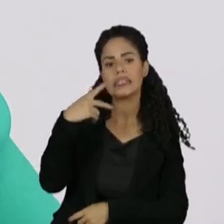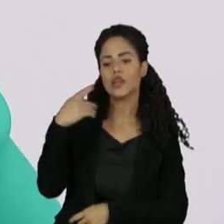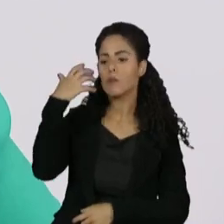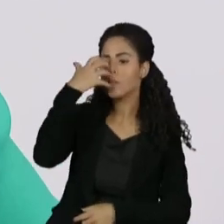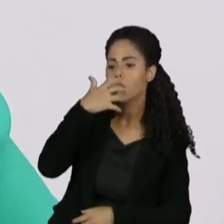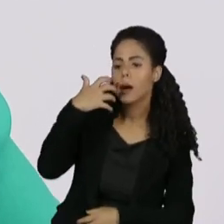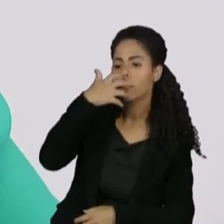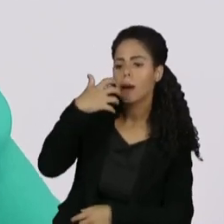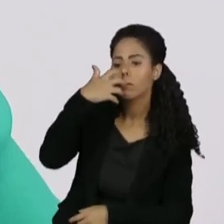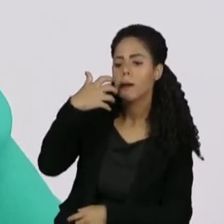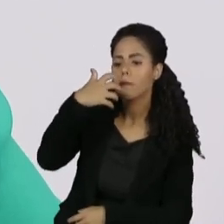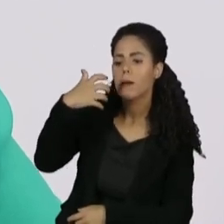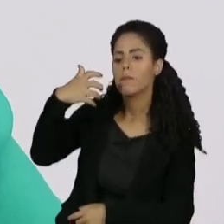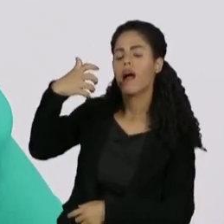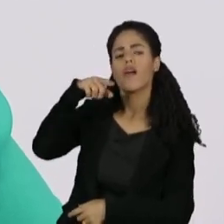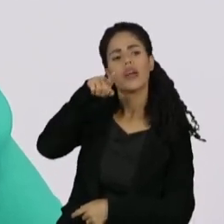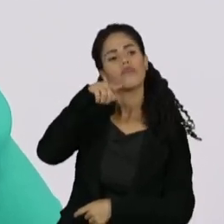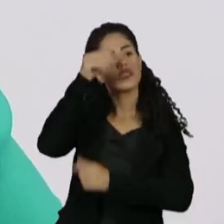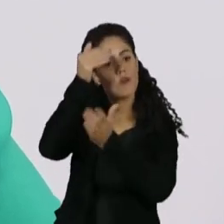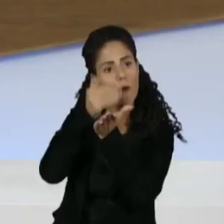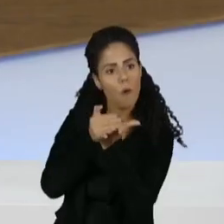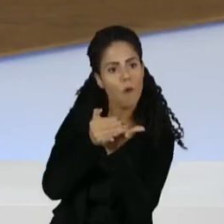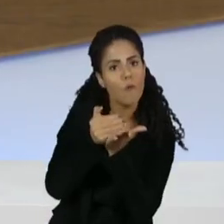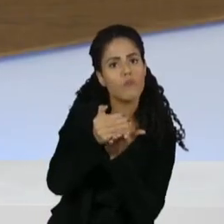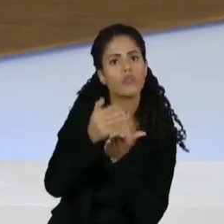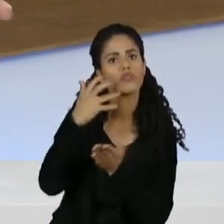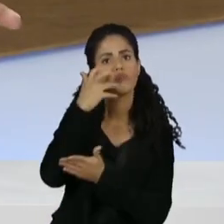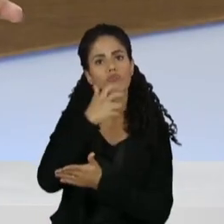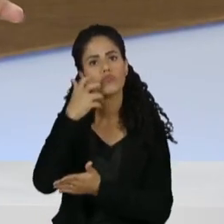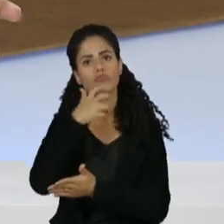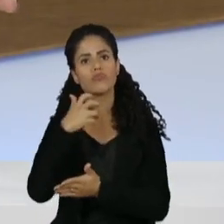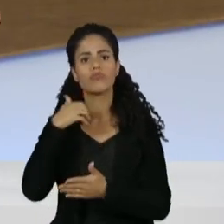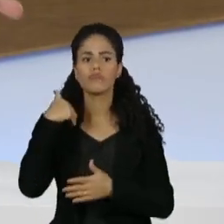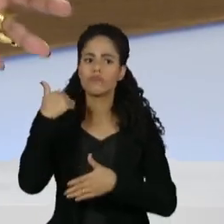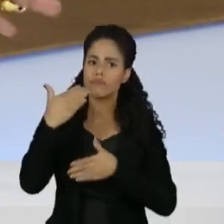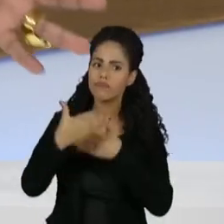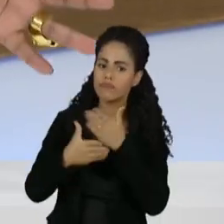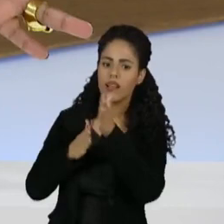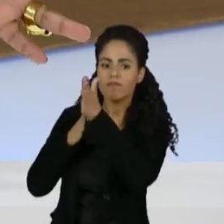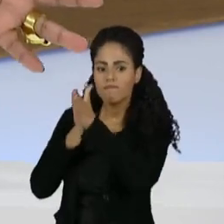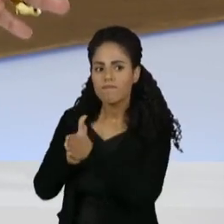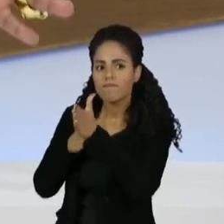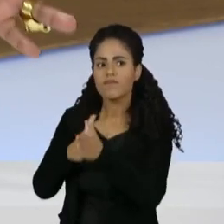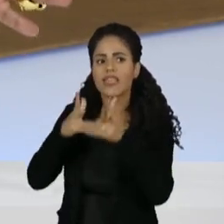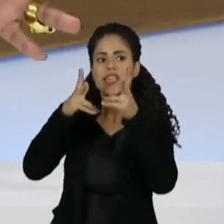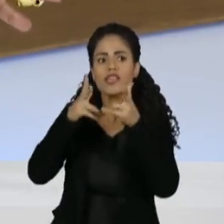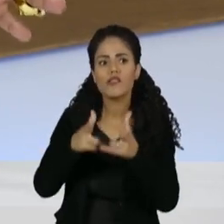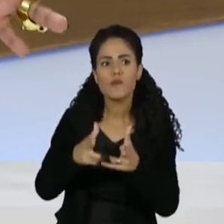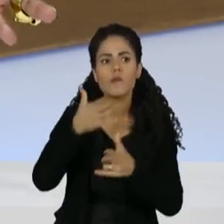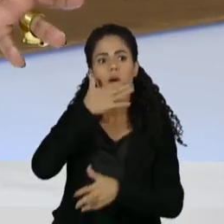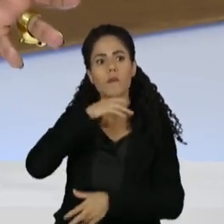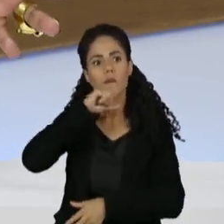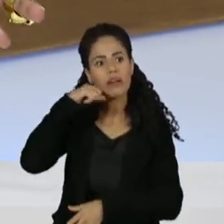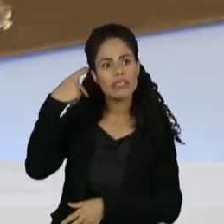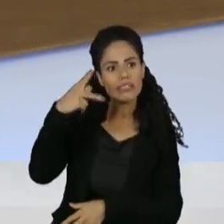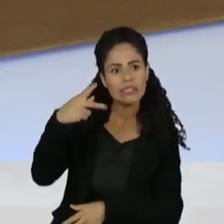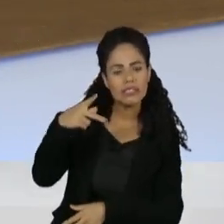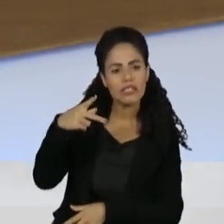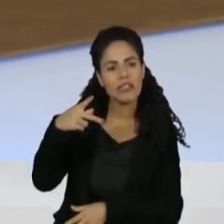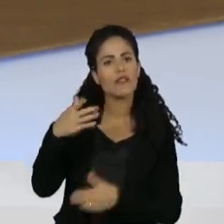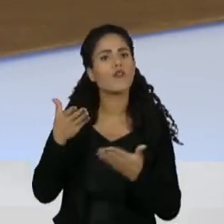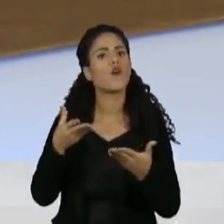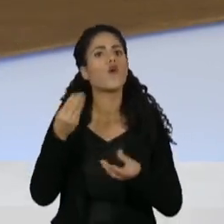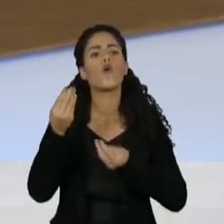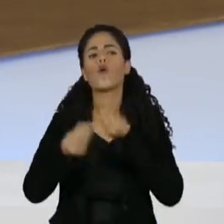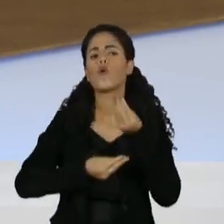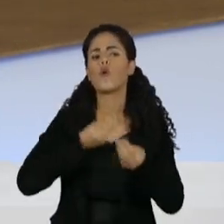E que você foi começar a soltar a voz meio que seguindo o lugar que o seu pai escolhia na casa para cantar. Quando